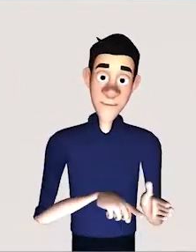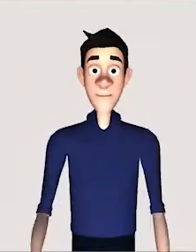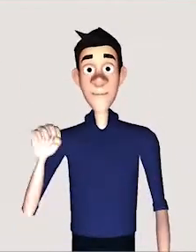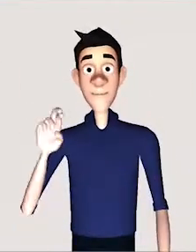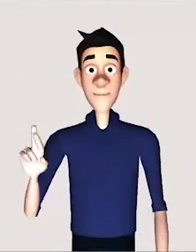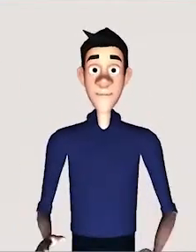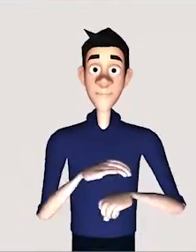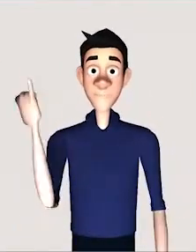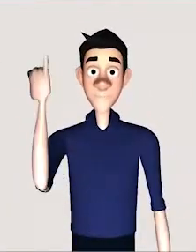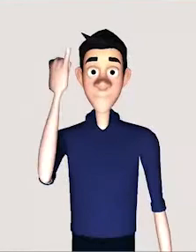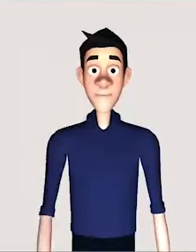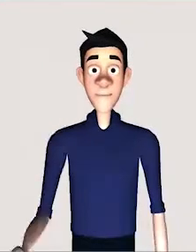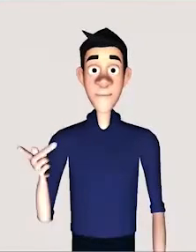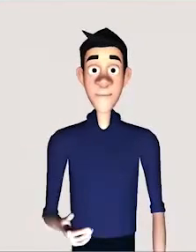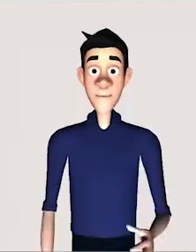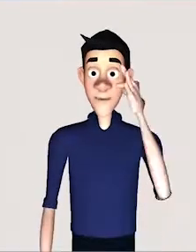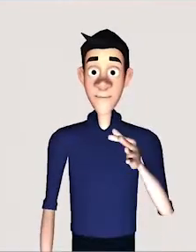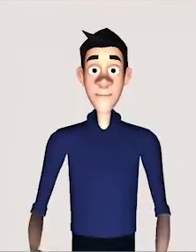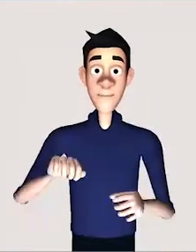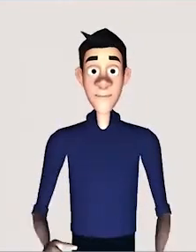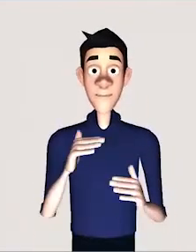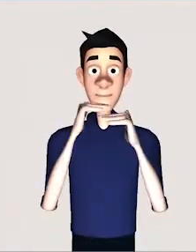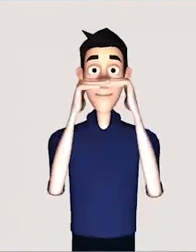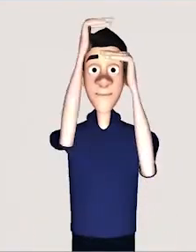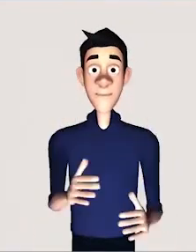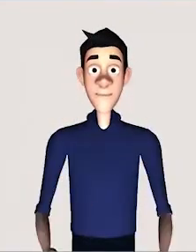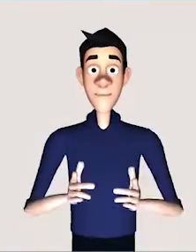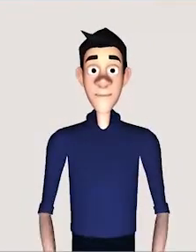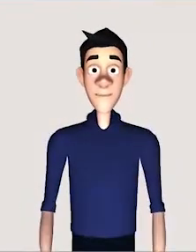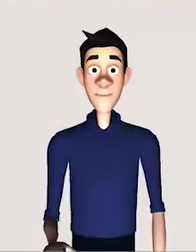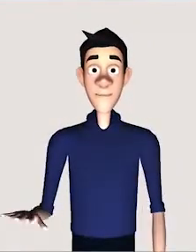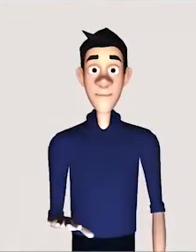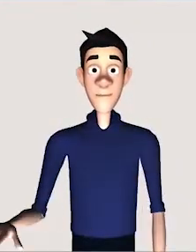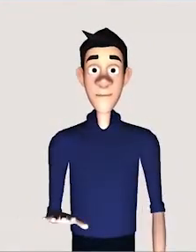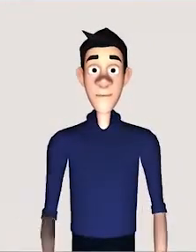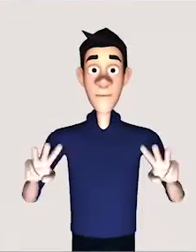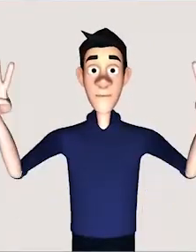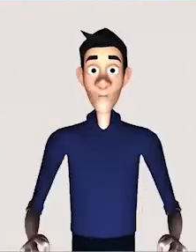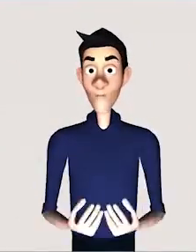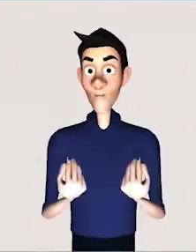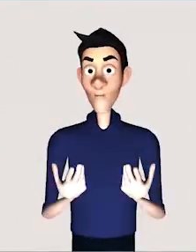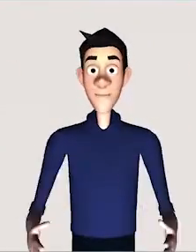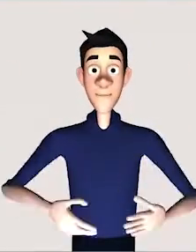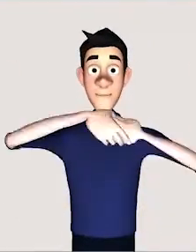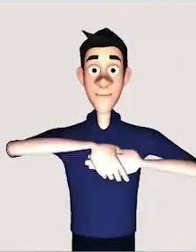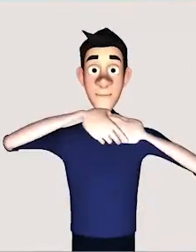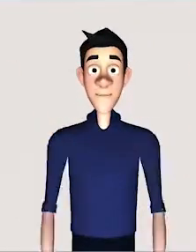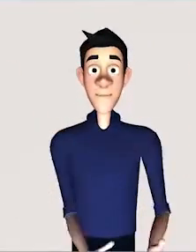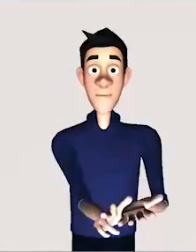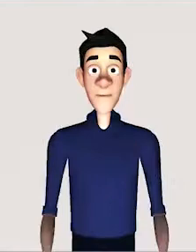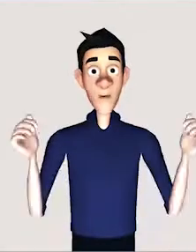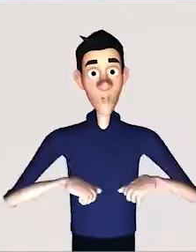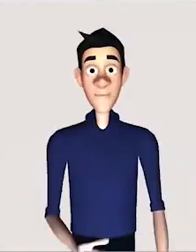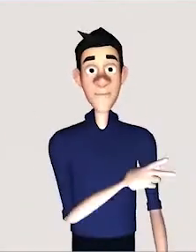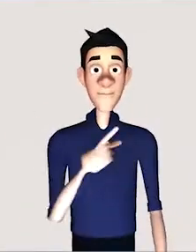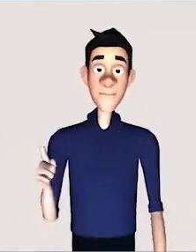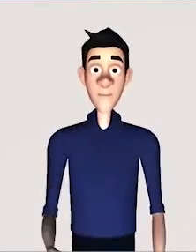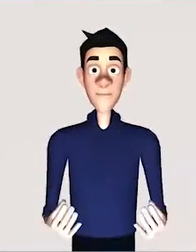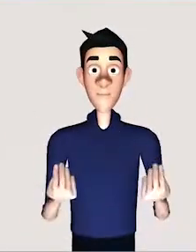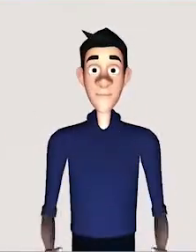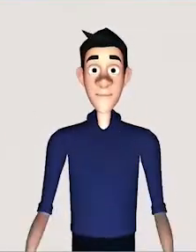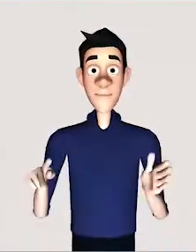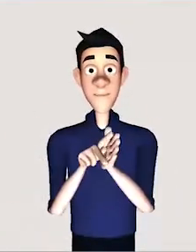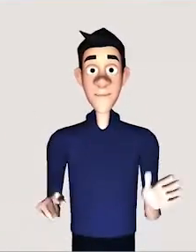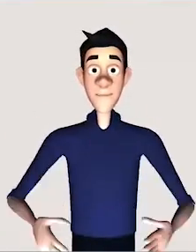gente tem que os museus devem promover estudos de público, sim, estudos de diagnóstico, de participação e avaliação